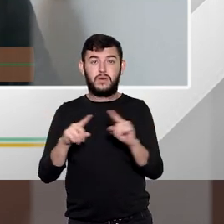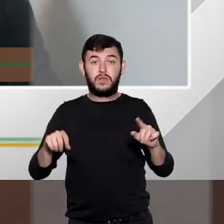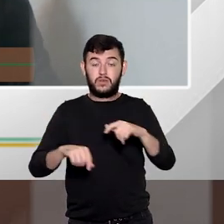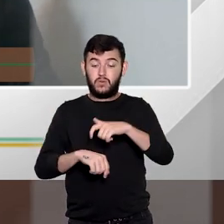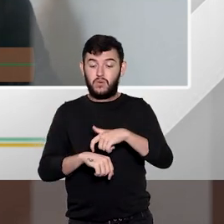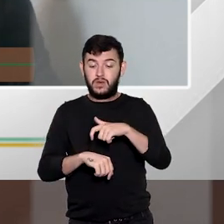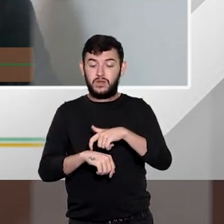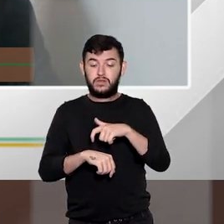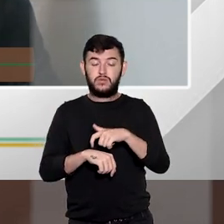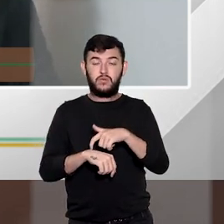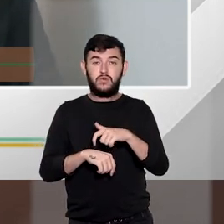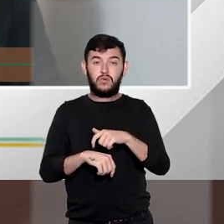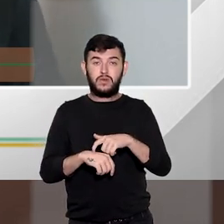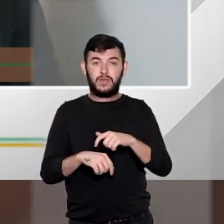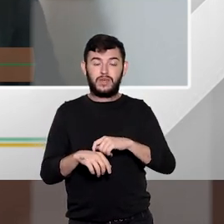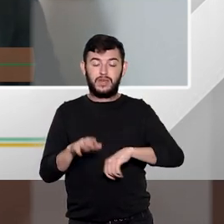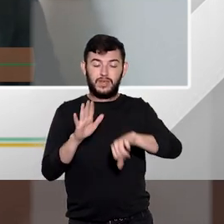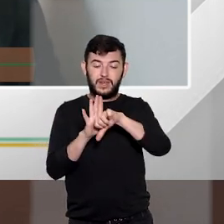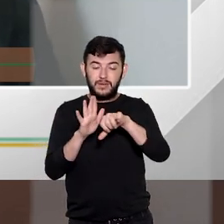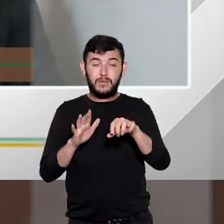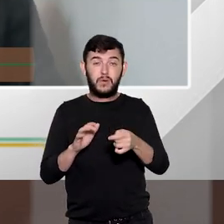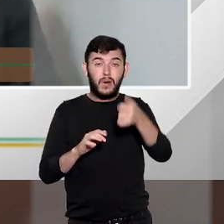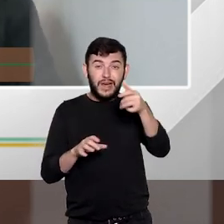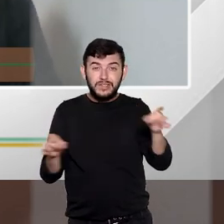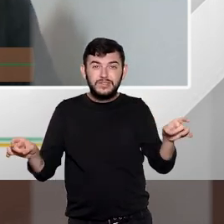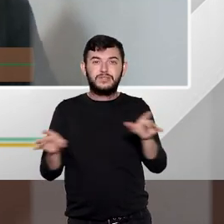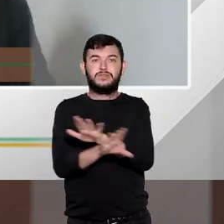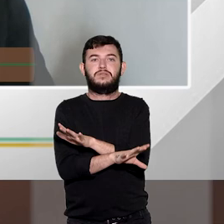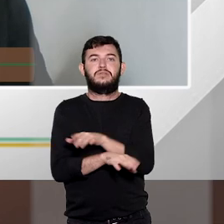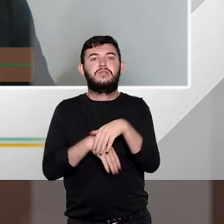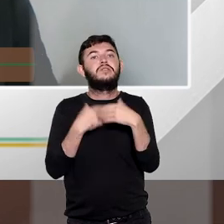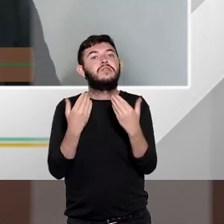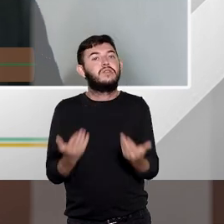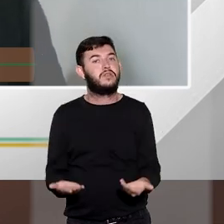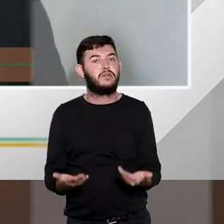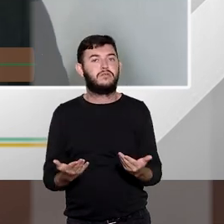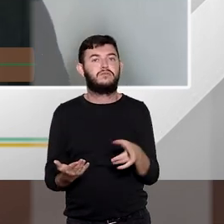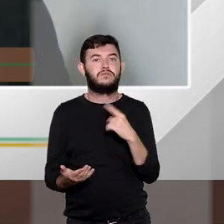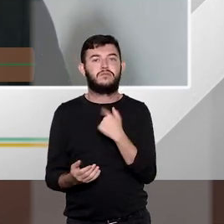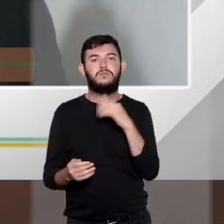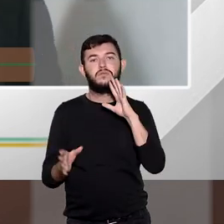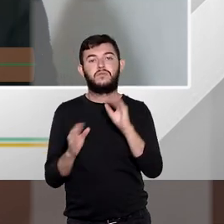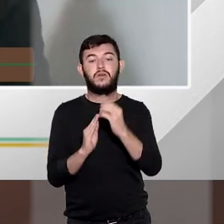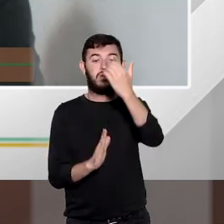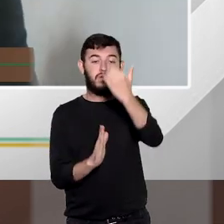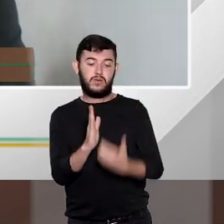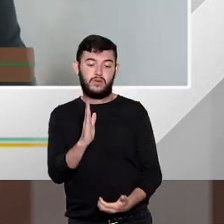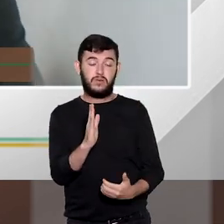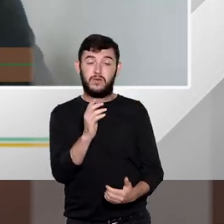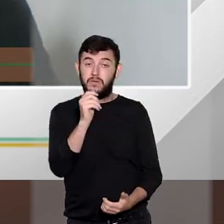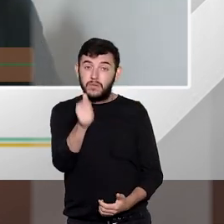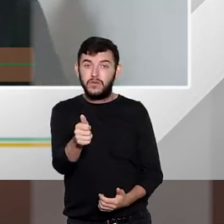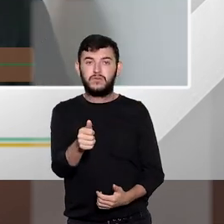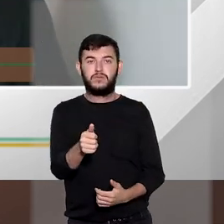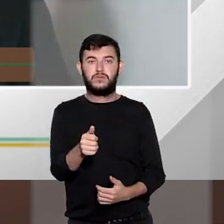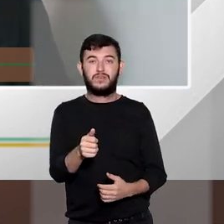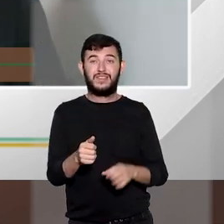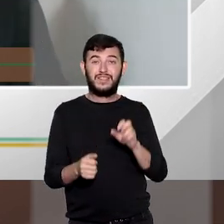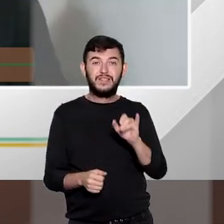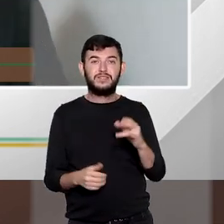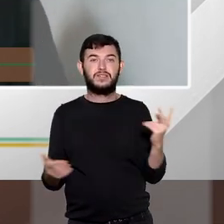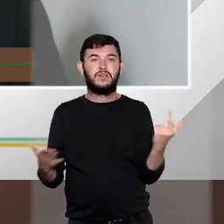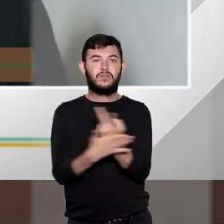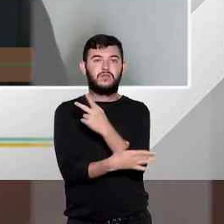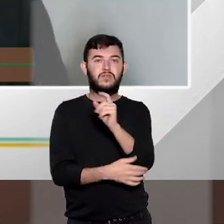mais próximo da consumação a redução ela tende a ser menor quanto mais longe da consumação